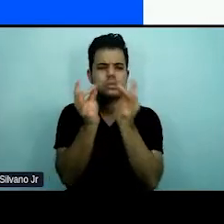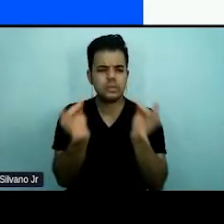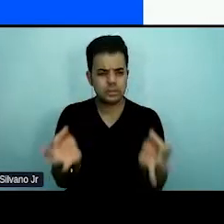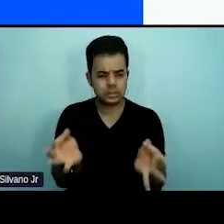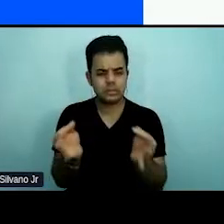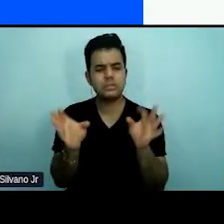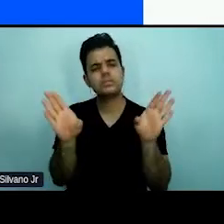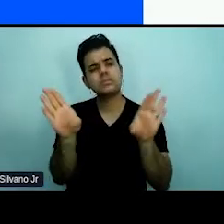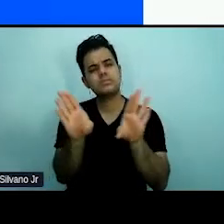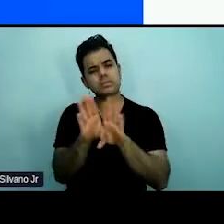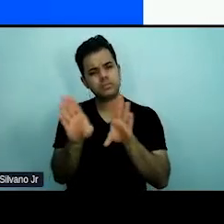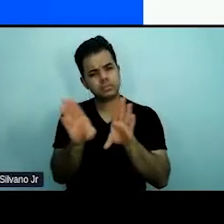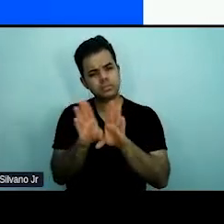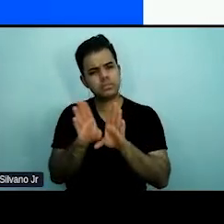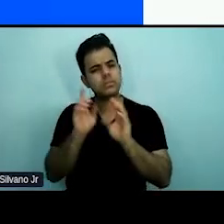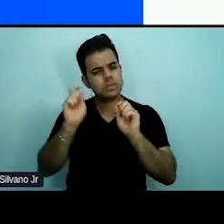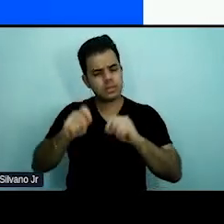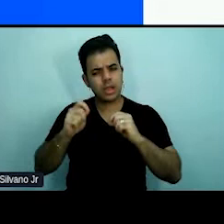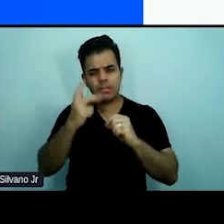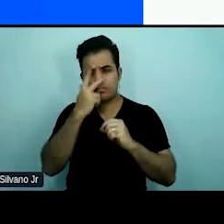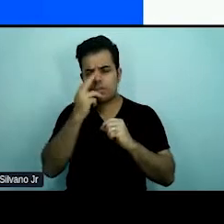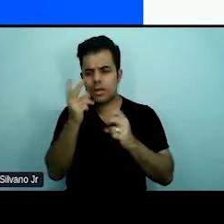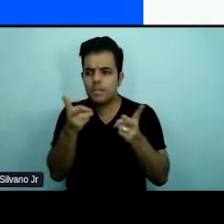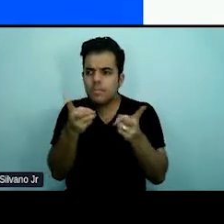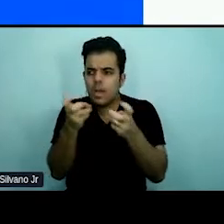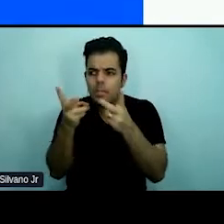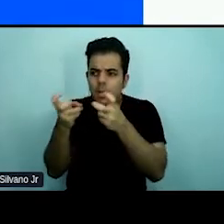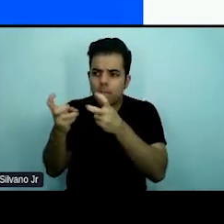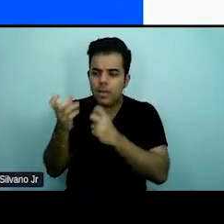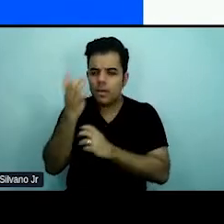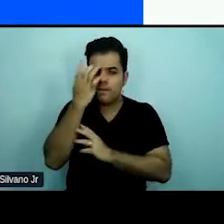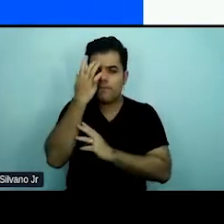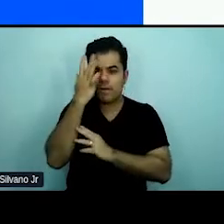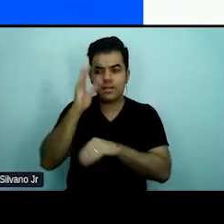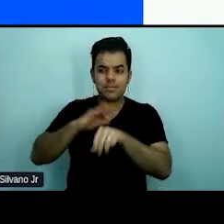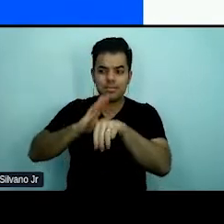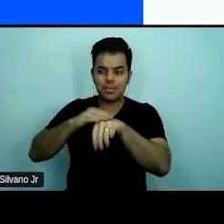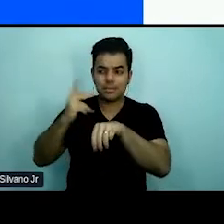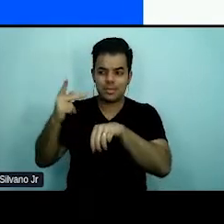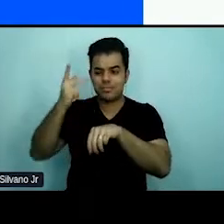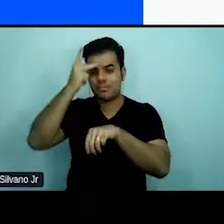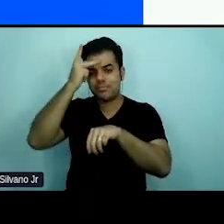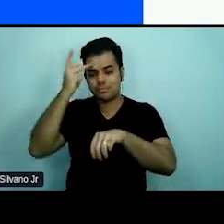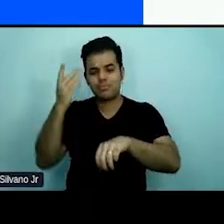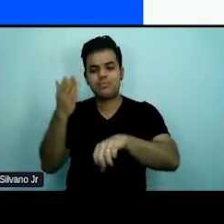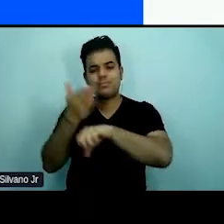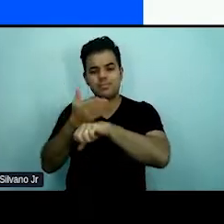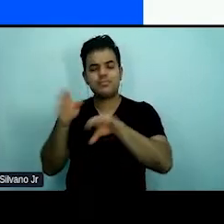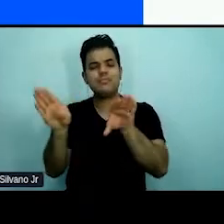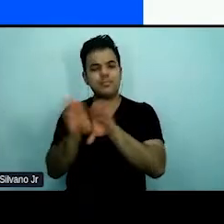mais intuitivo para as pessoas que estão acessando e mais acessível também.